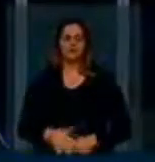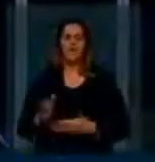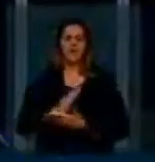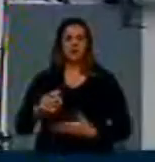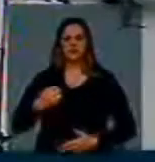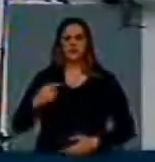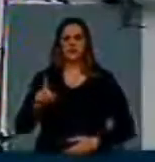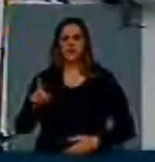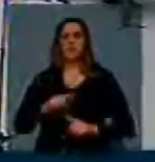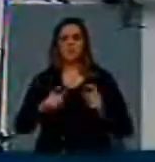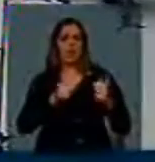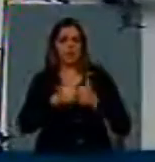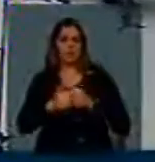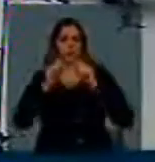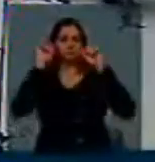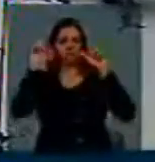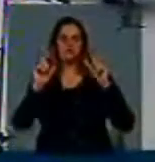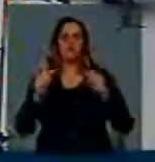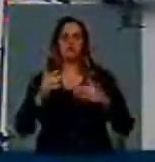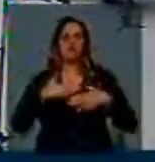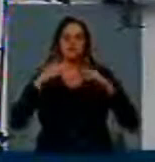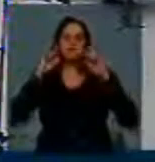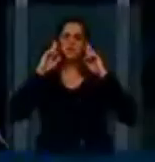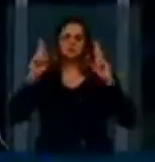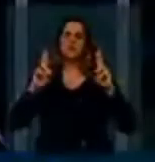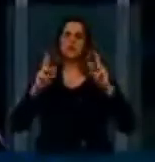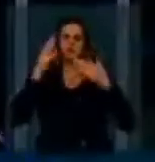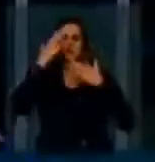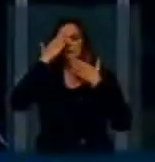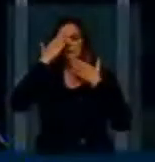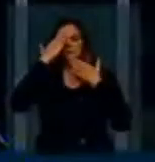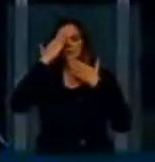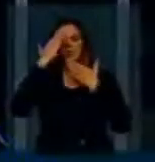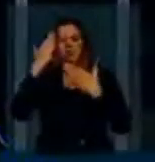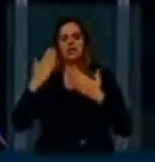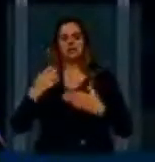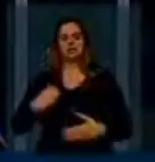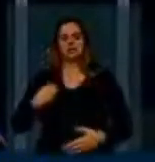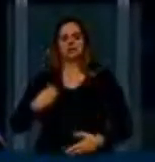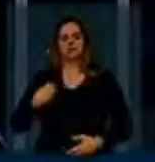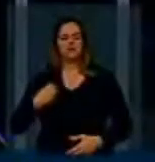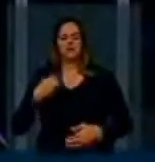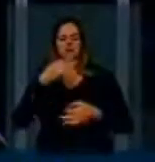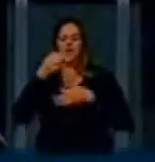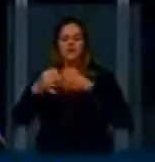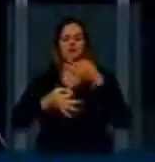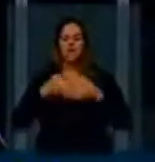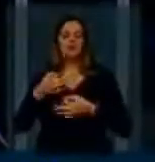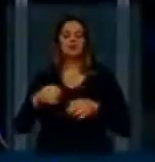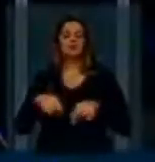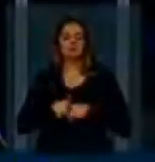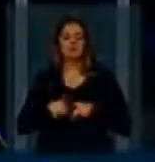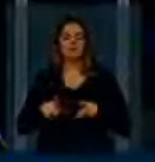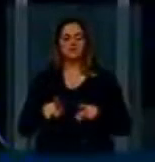A todos o meu respeito, o meu agradecimento pela presença, pelas sugestões e também a minha convicção de que